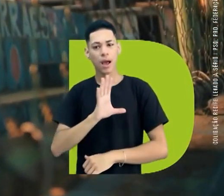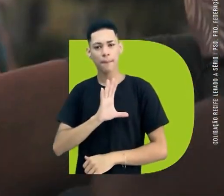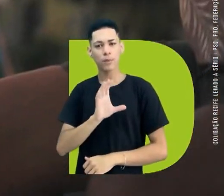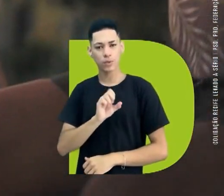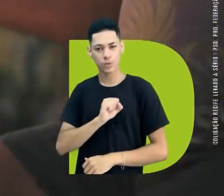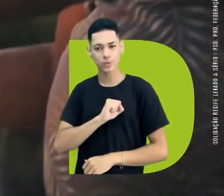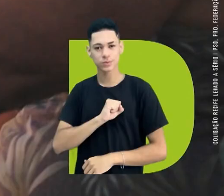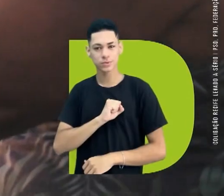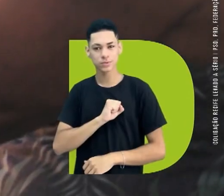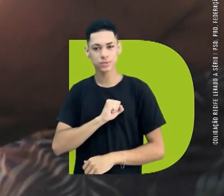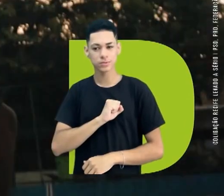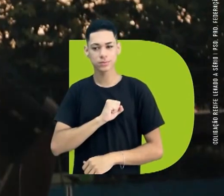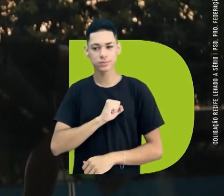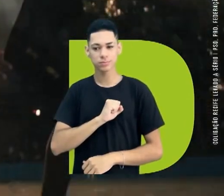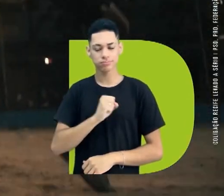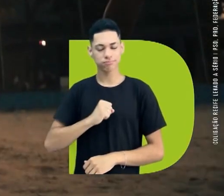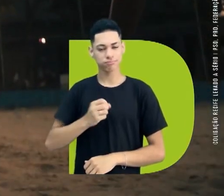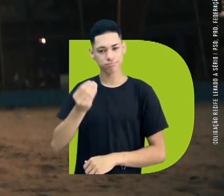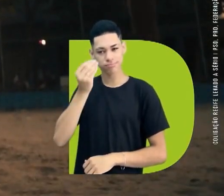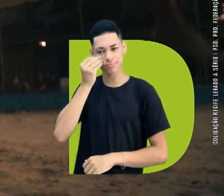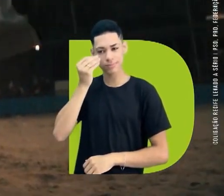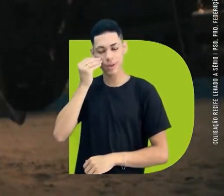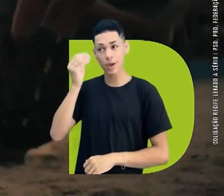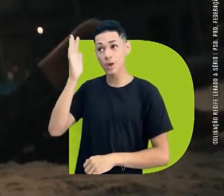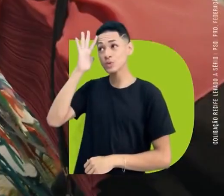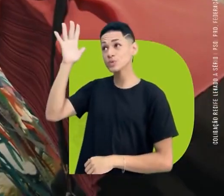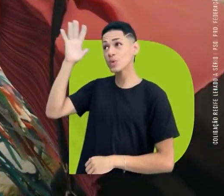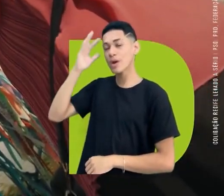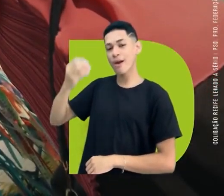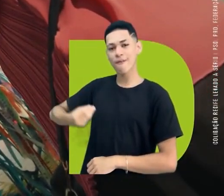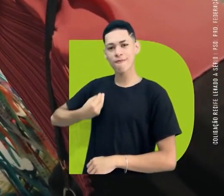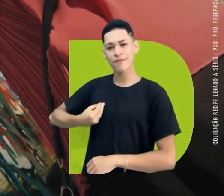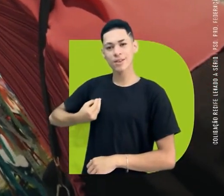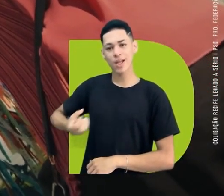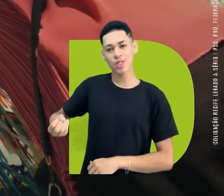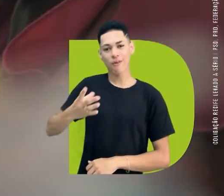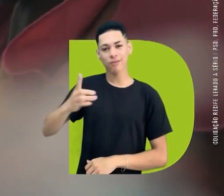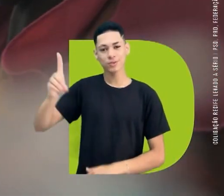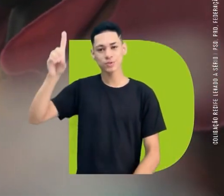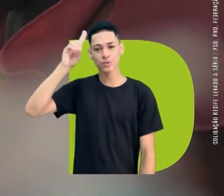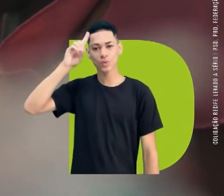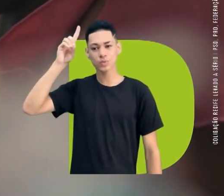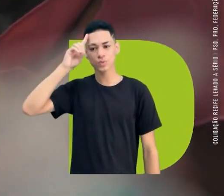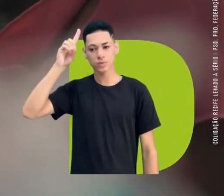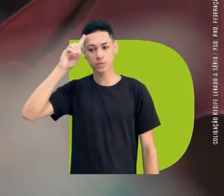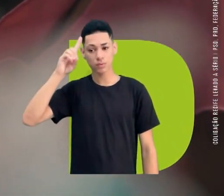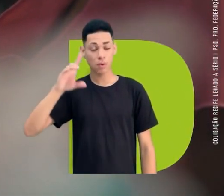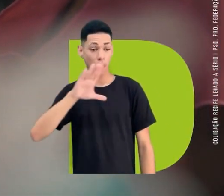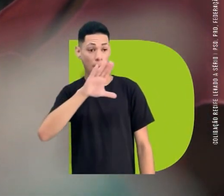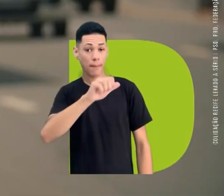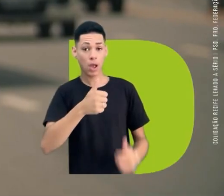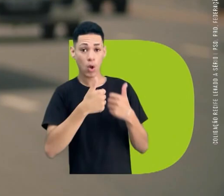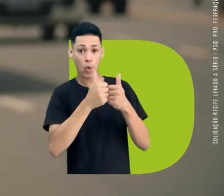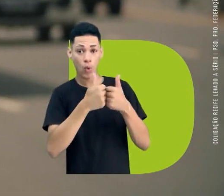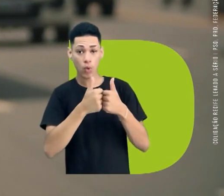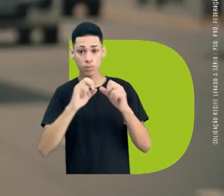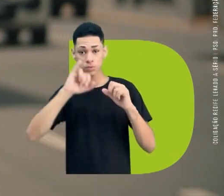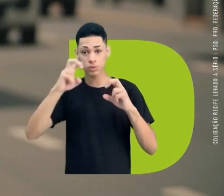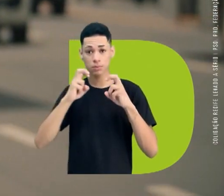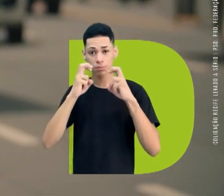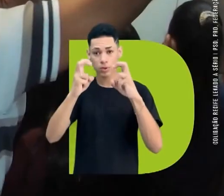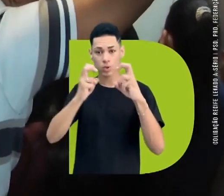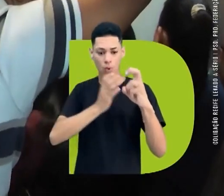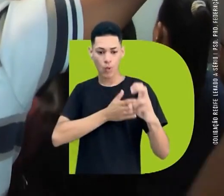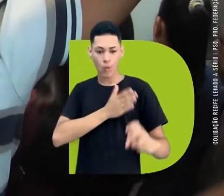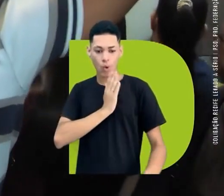amoroso, sonhador, sonha com a vida nova todo dia. Quando pega